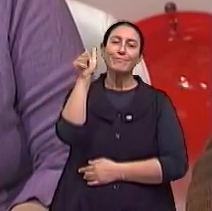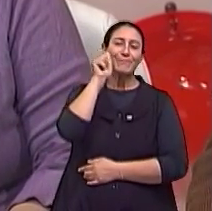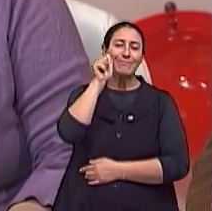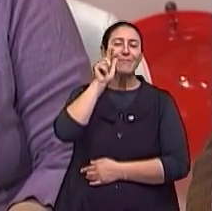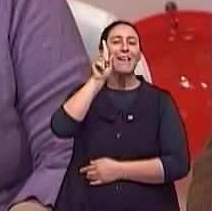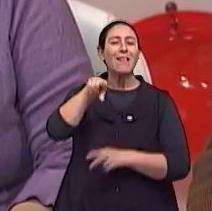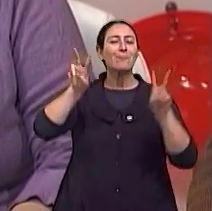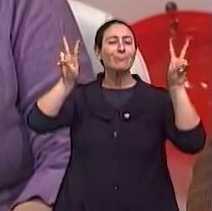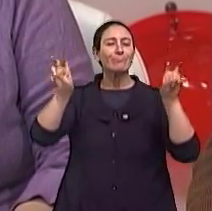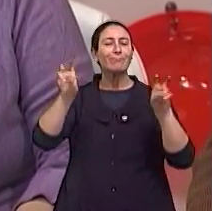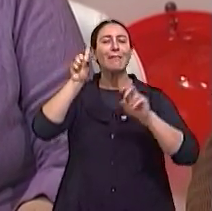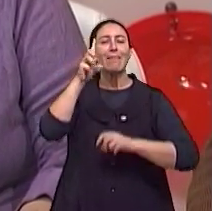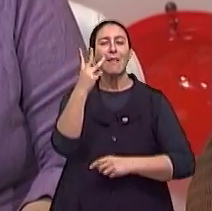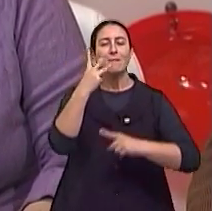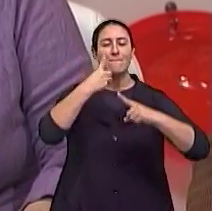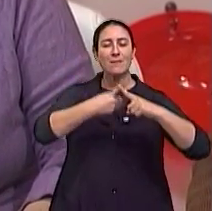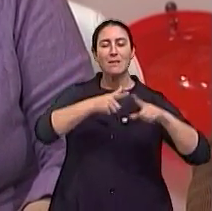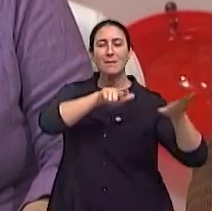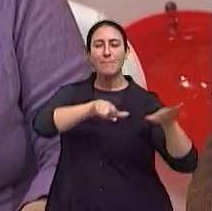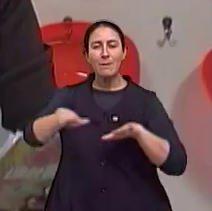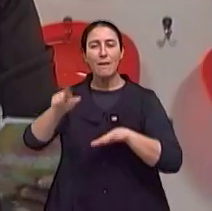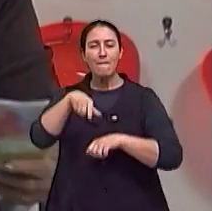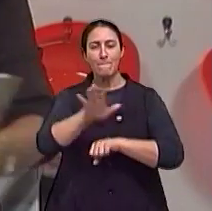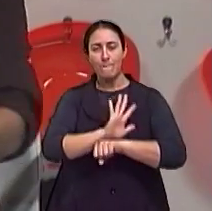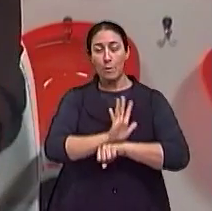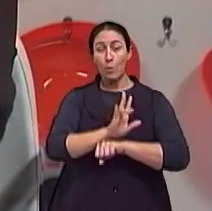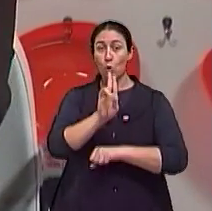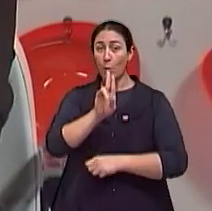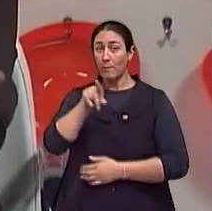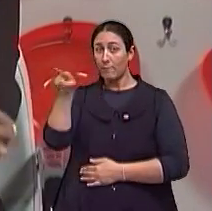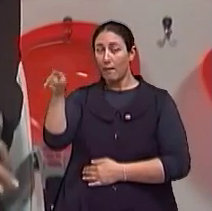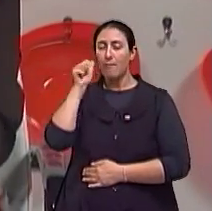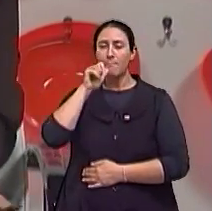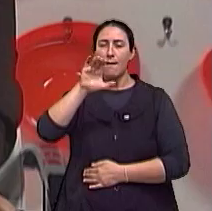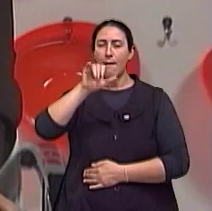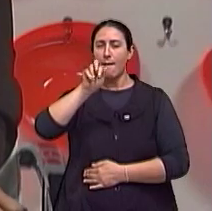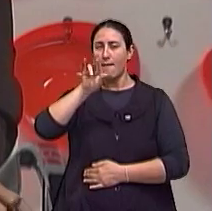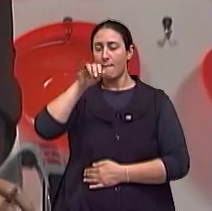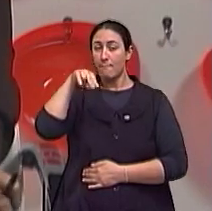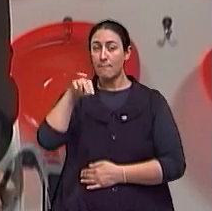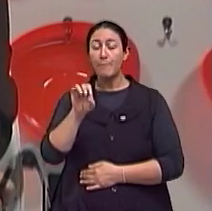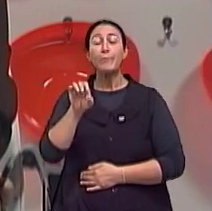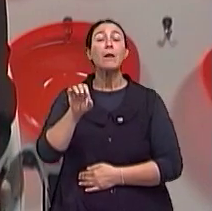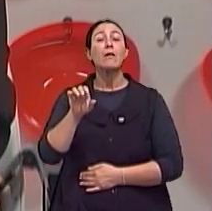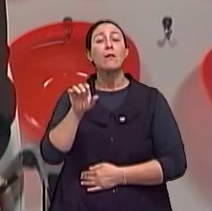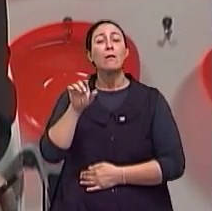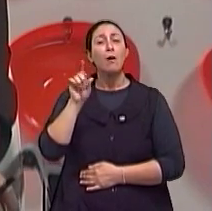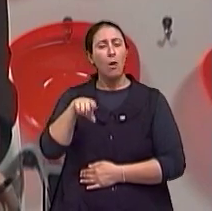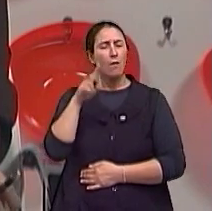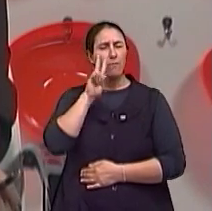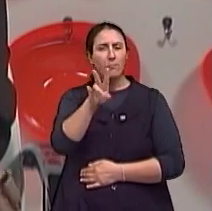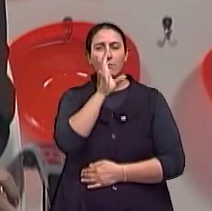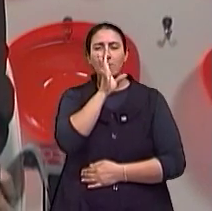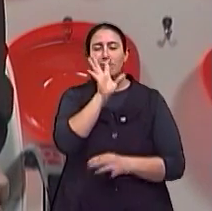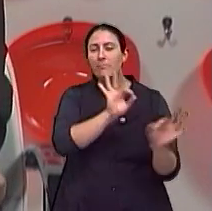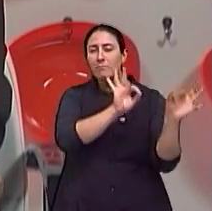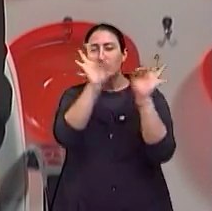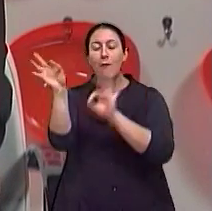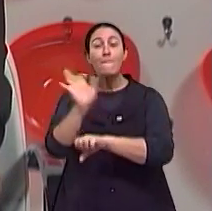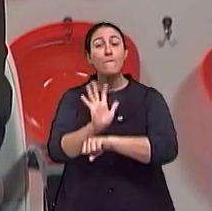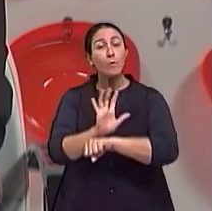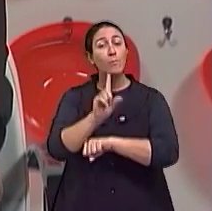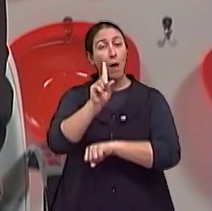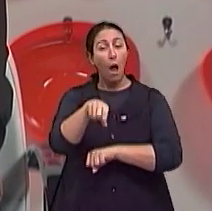Vezes Por Semana, a Karine Emerich. Antes, nós vamos assistir um trecho do filme Três Vezes Por Semana, da